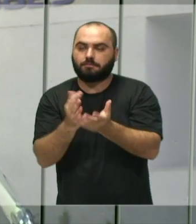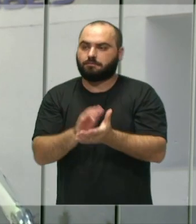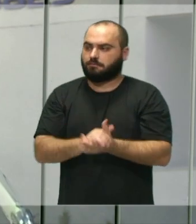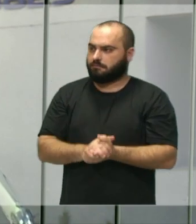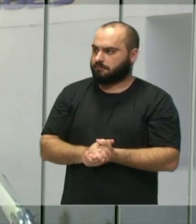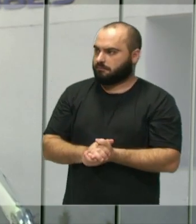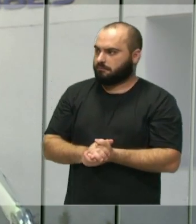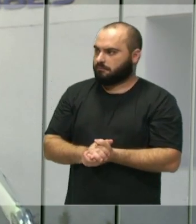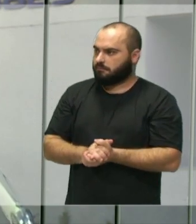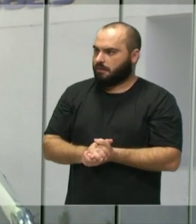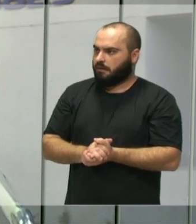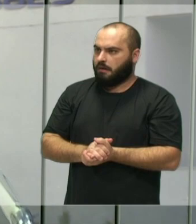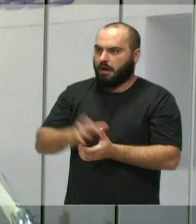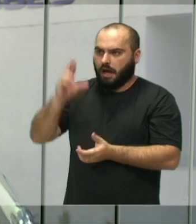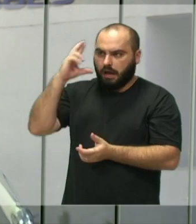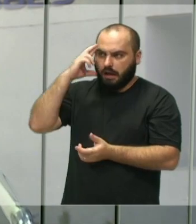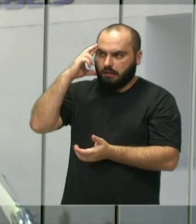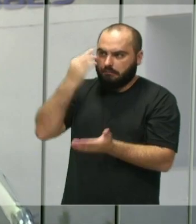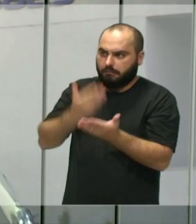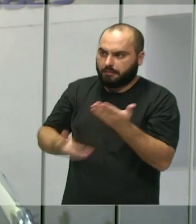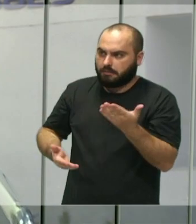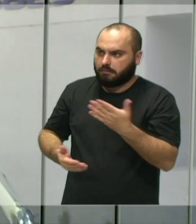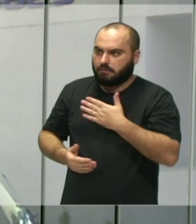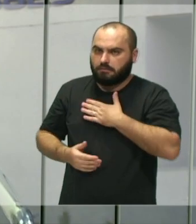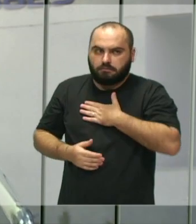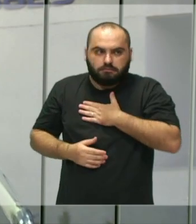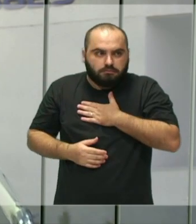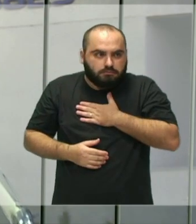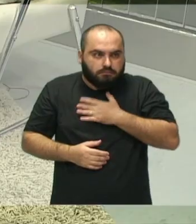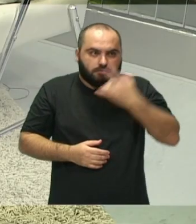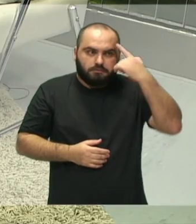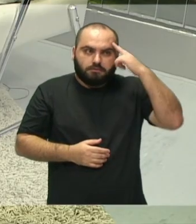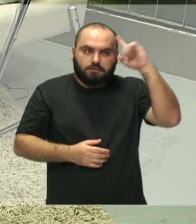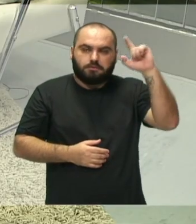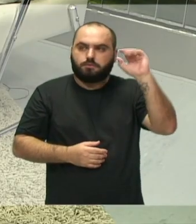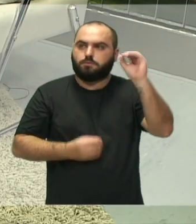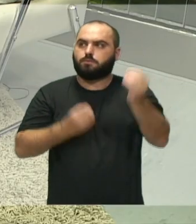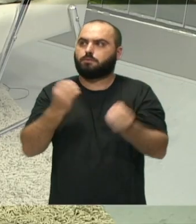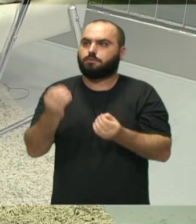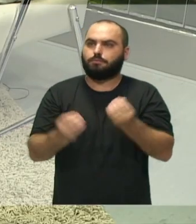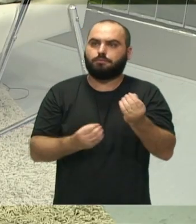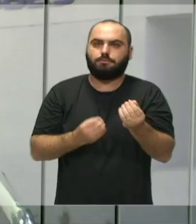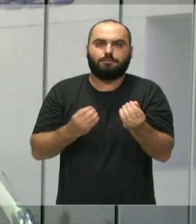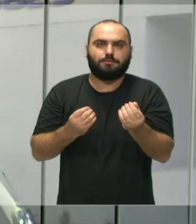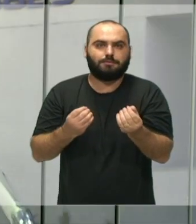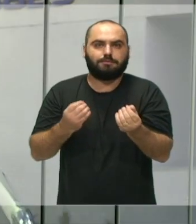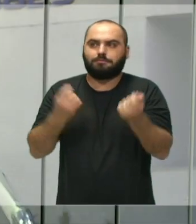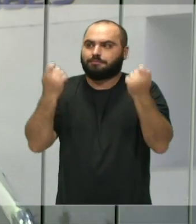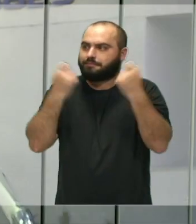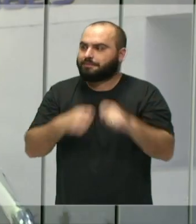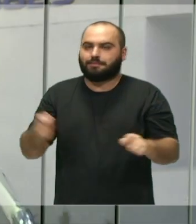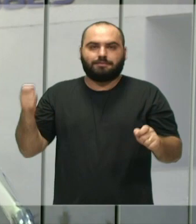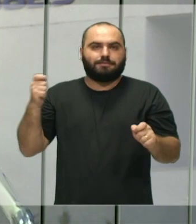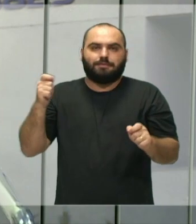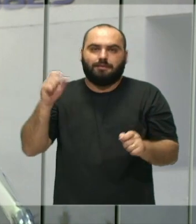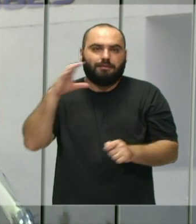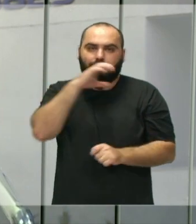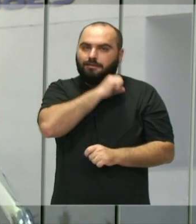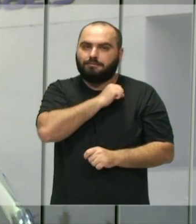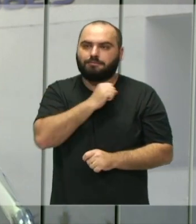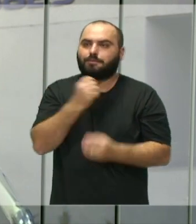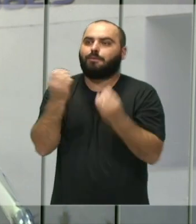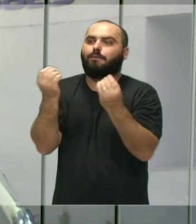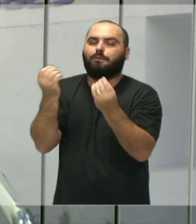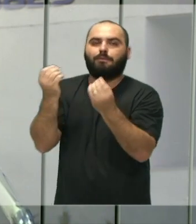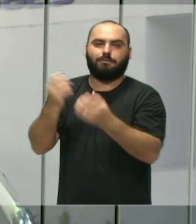pensei, ai meu Deus do céu, vamos abraçar tudo, né, vamos abraçar isso, que não tem como não abraçar, não tem como ficar alheio.